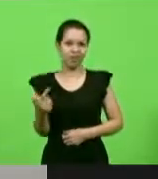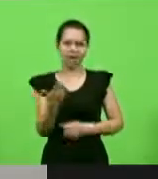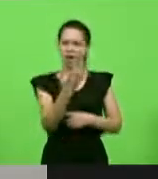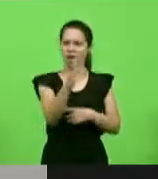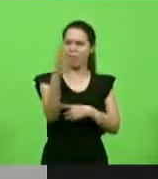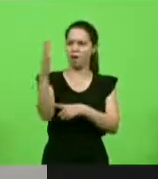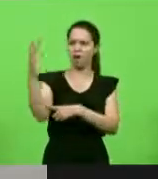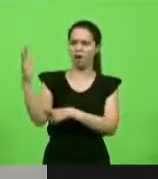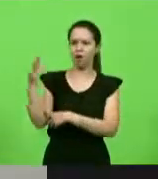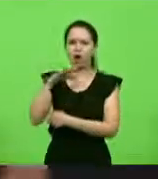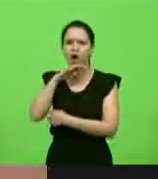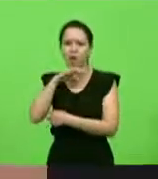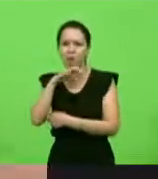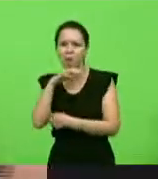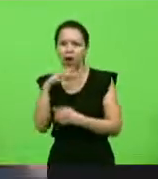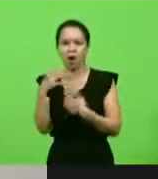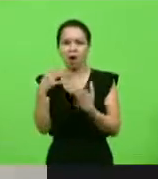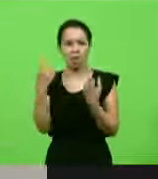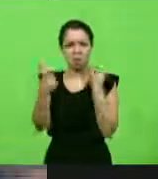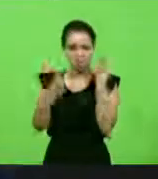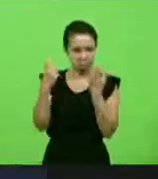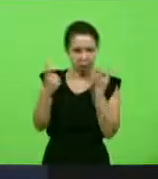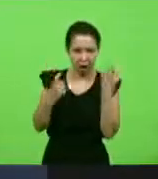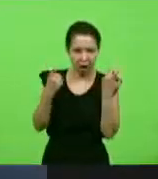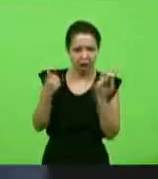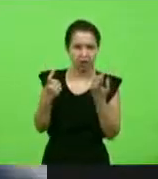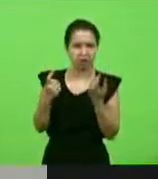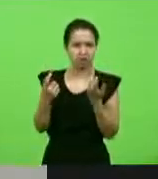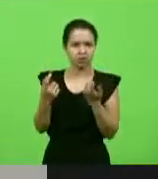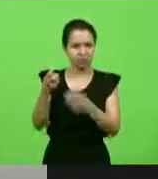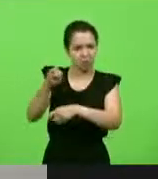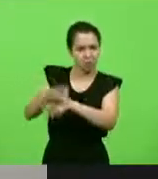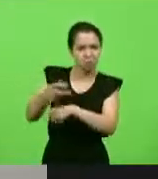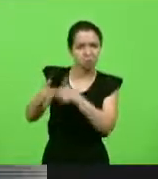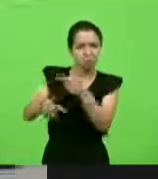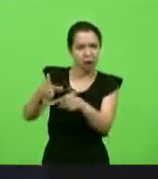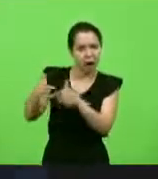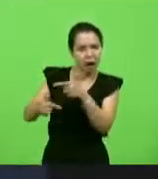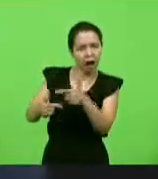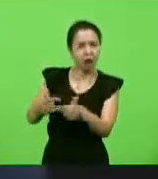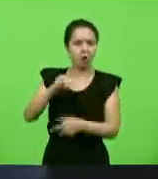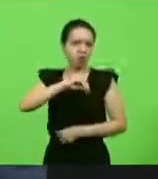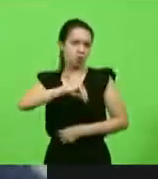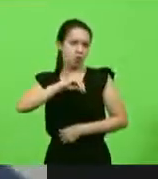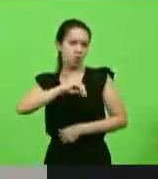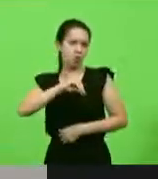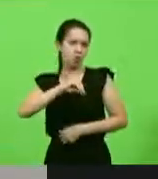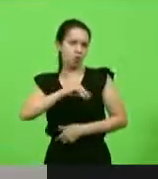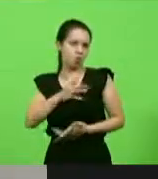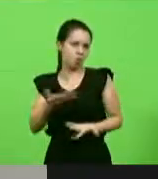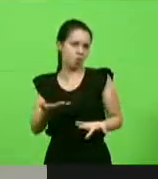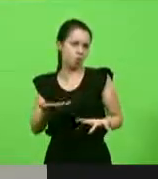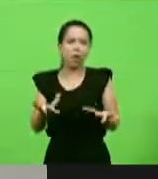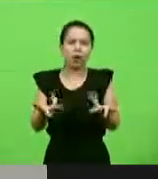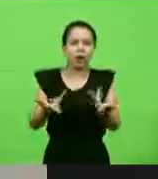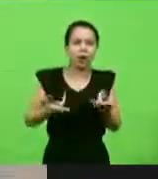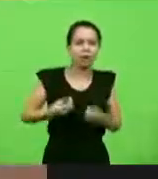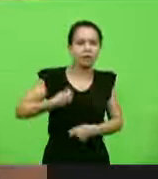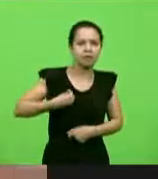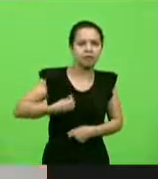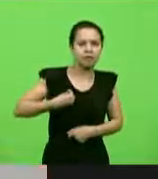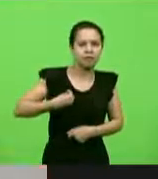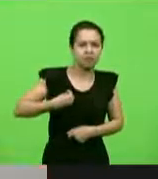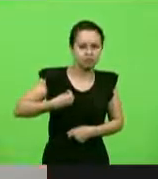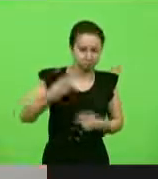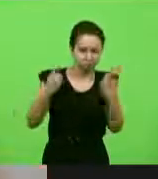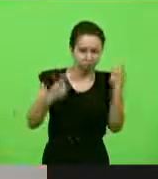ecossistema, com o emprego, com a geração de renda, com a qualidade de vida do nosso povo. Não estão